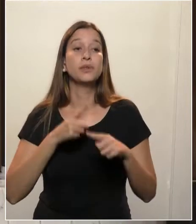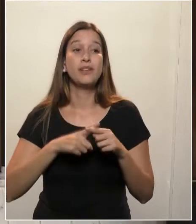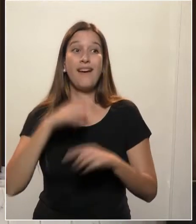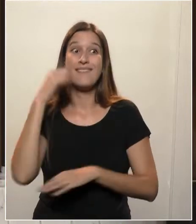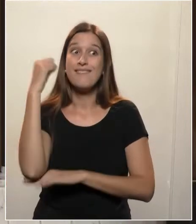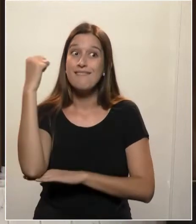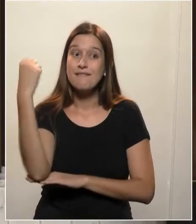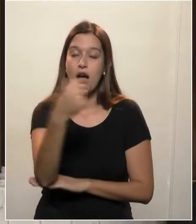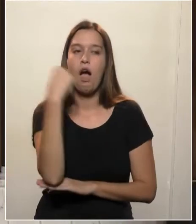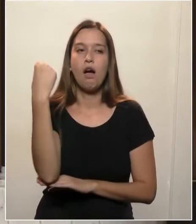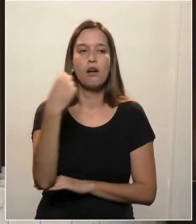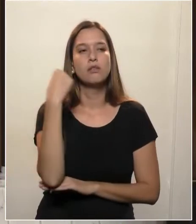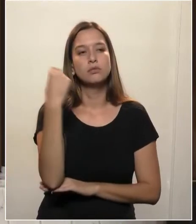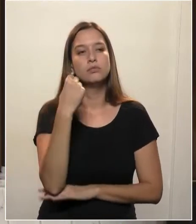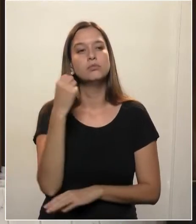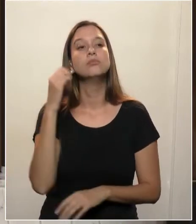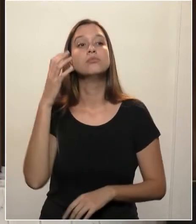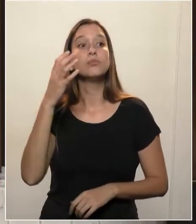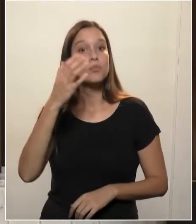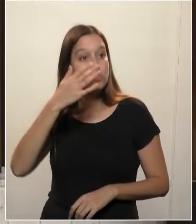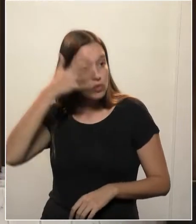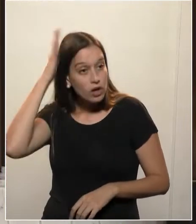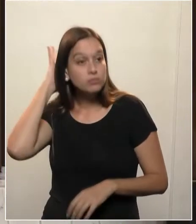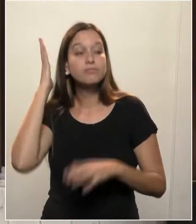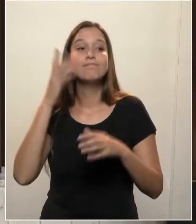Romanelli. É muito séria.